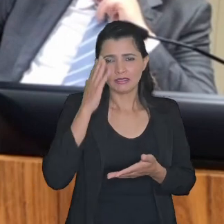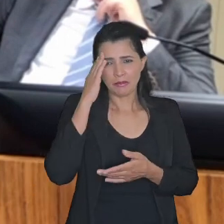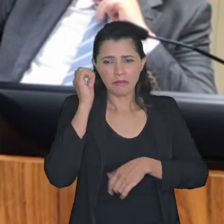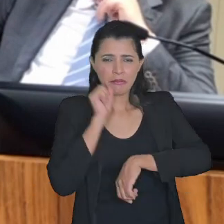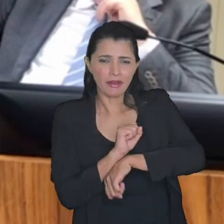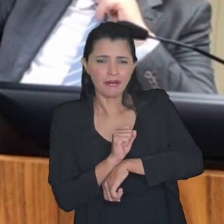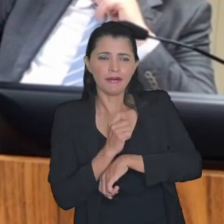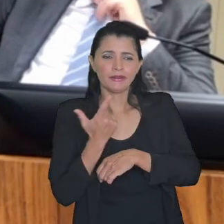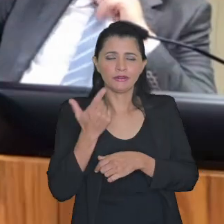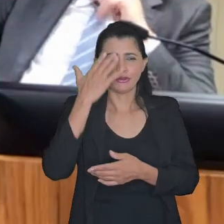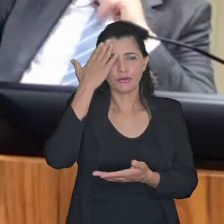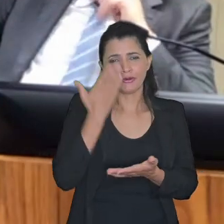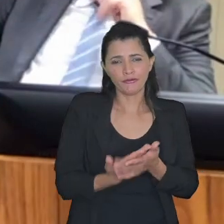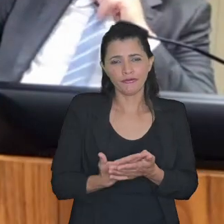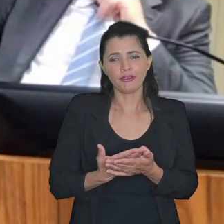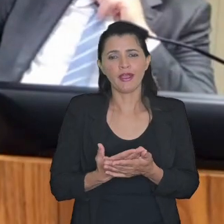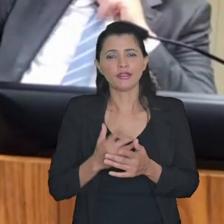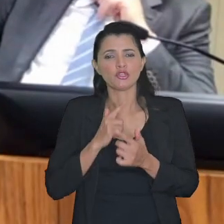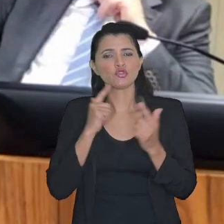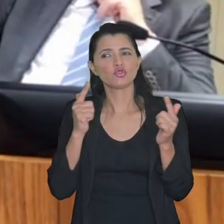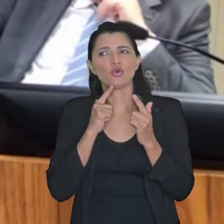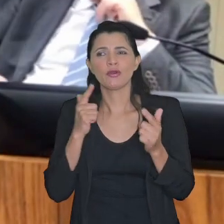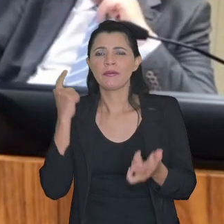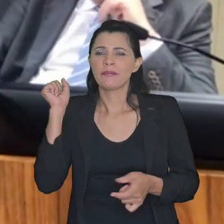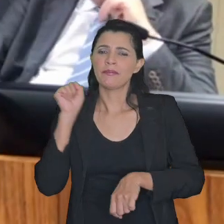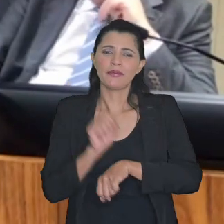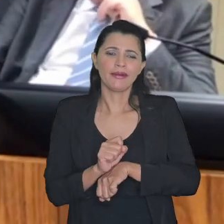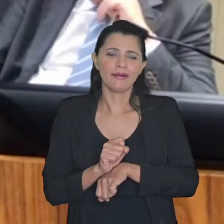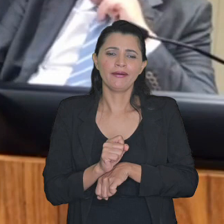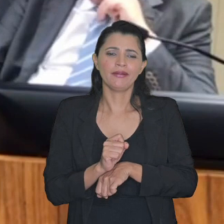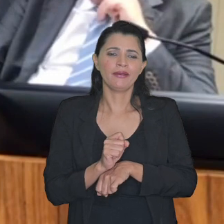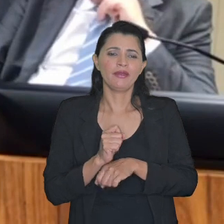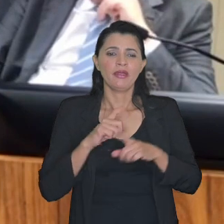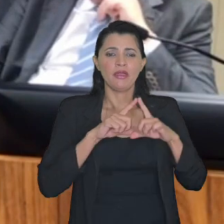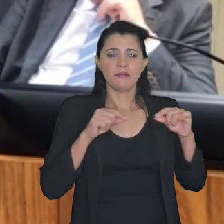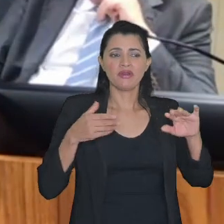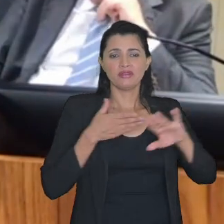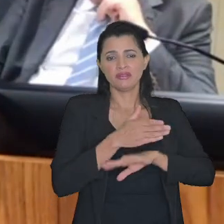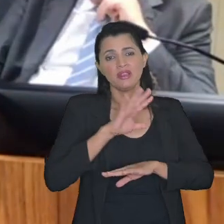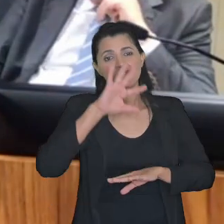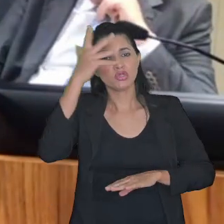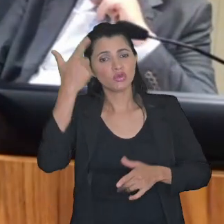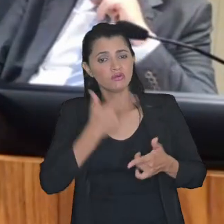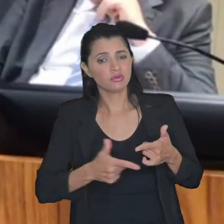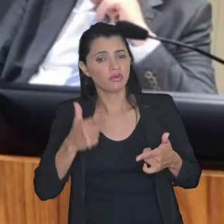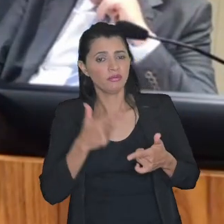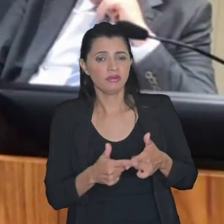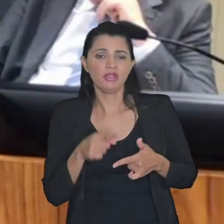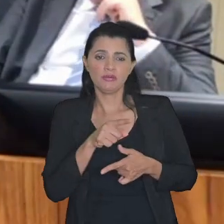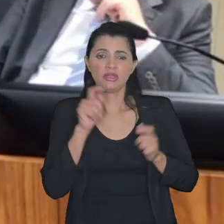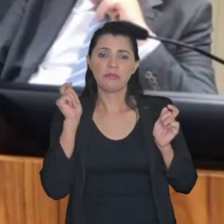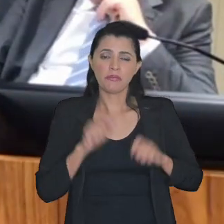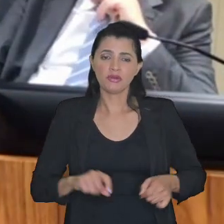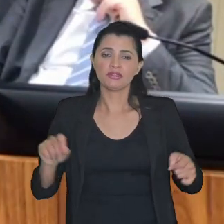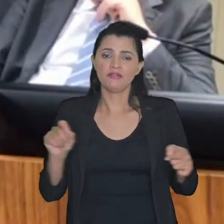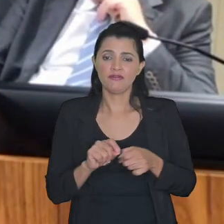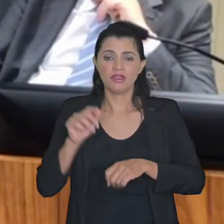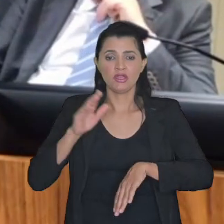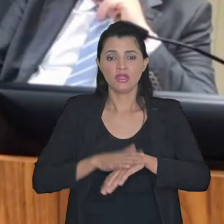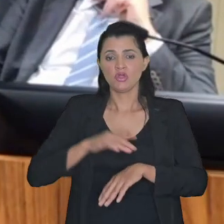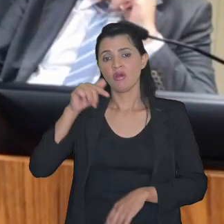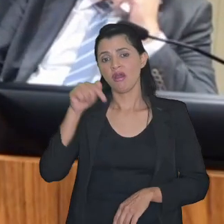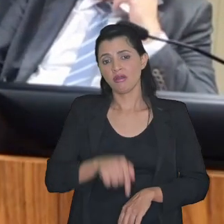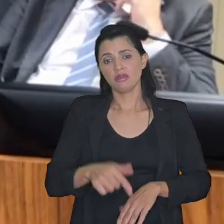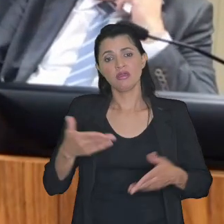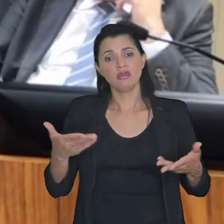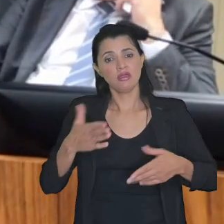parem de confiar a própria sorte a Brasília e resolvam os problemas que podem ser resolvidos aqui